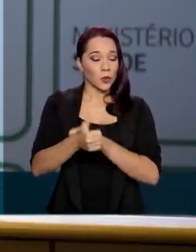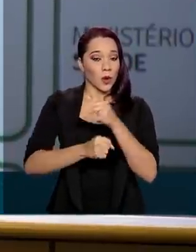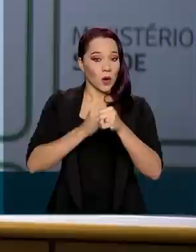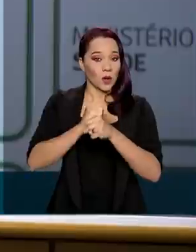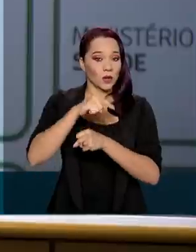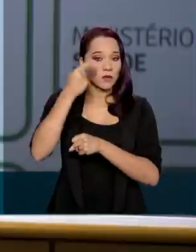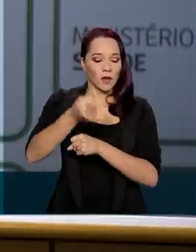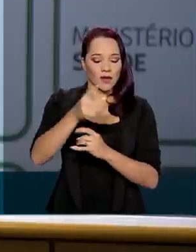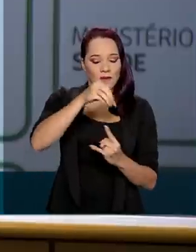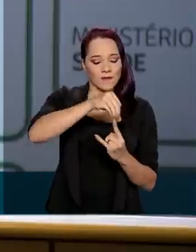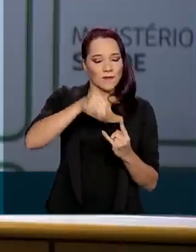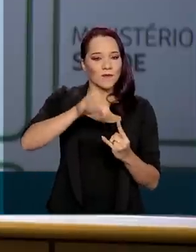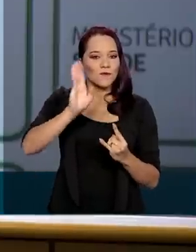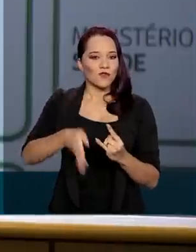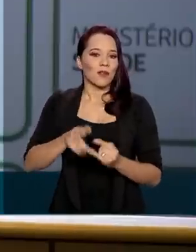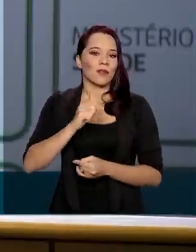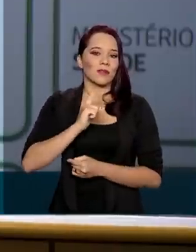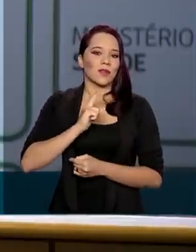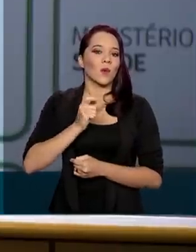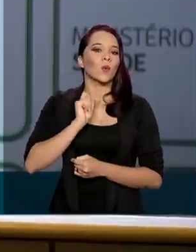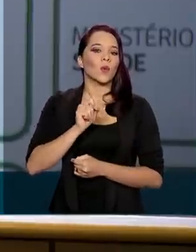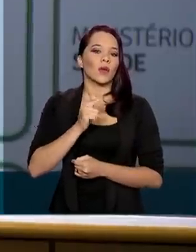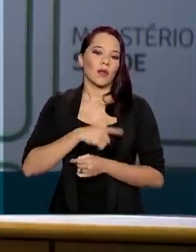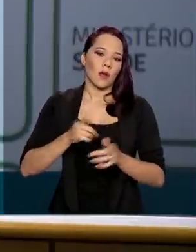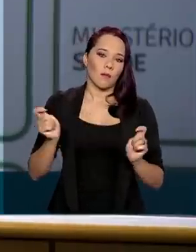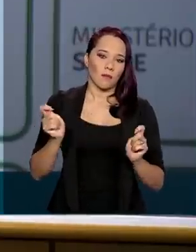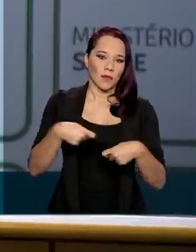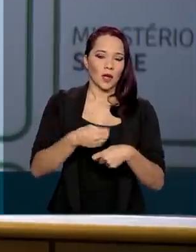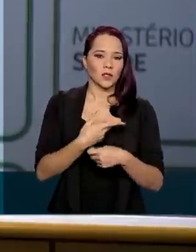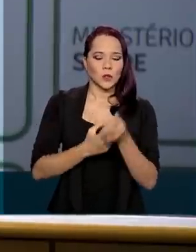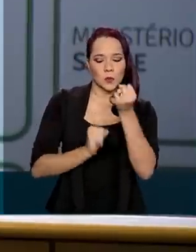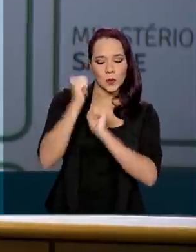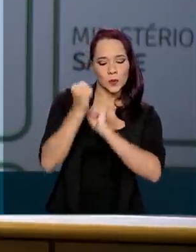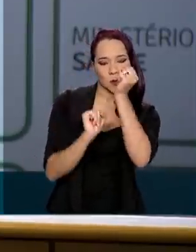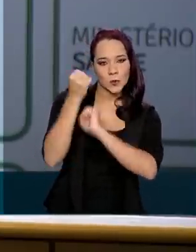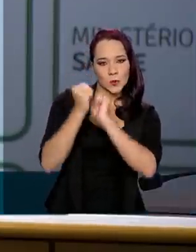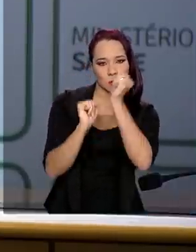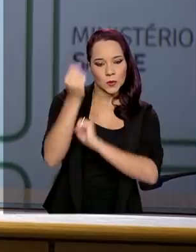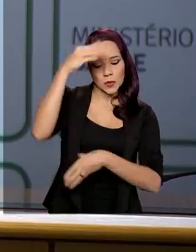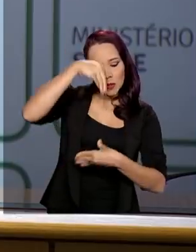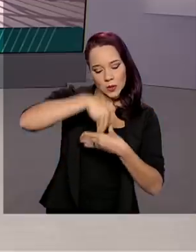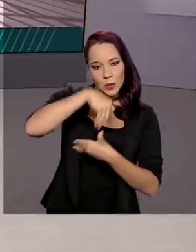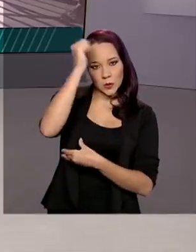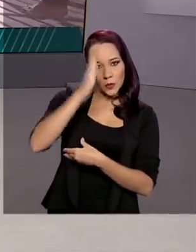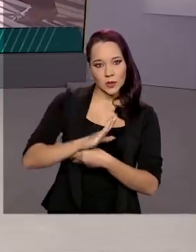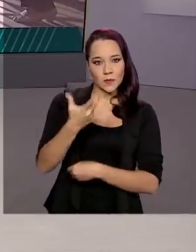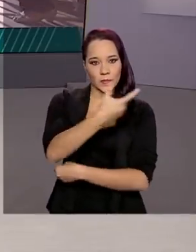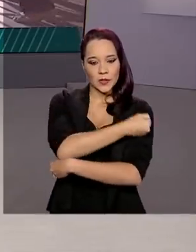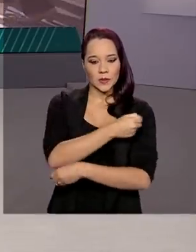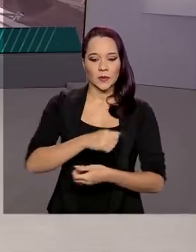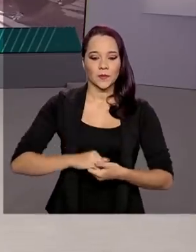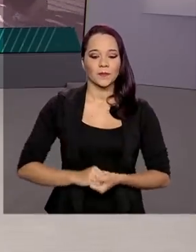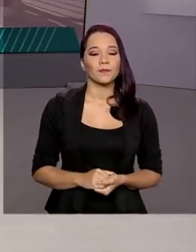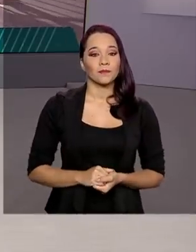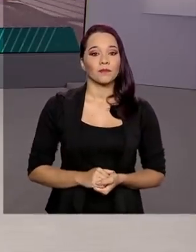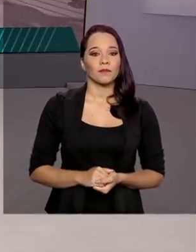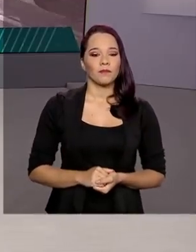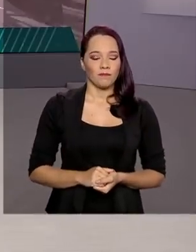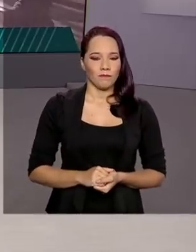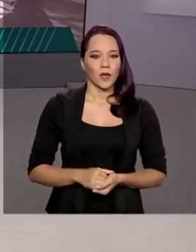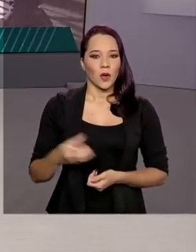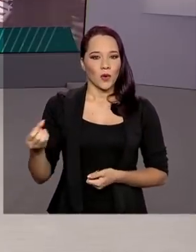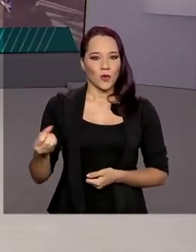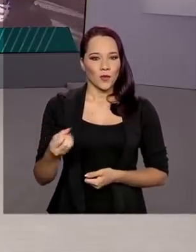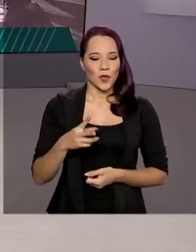a Fiocruz já tenha capacidade de produção interna da vacina. Uma nova linha de